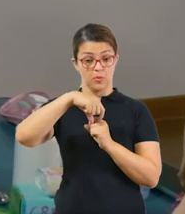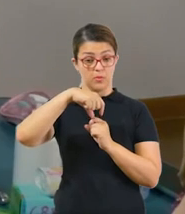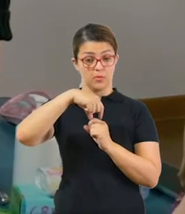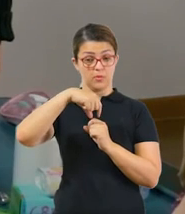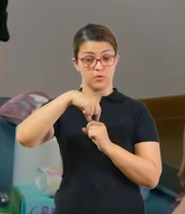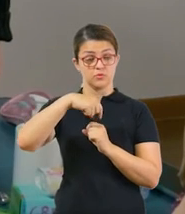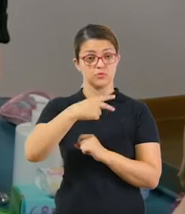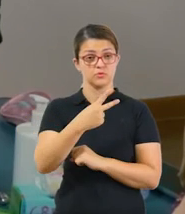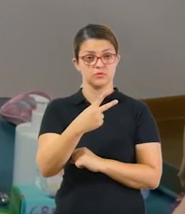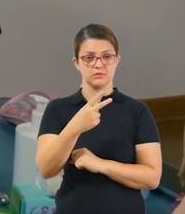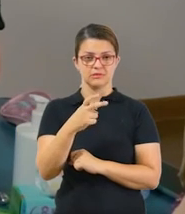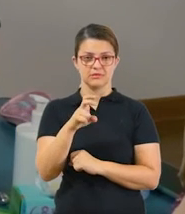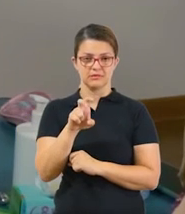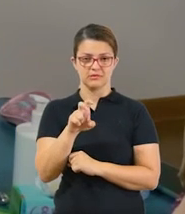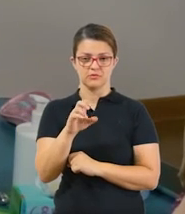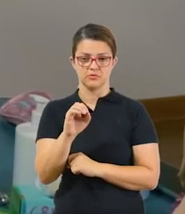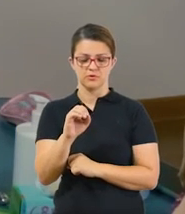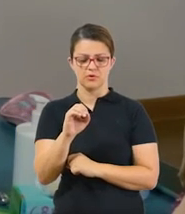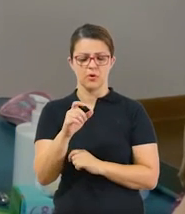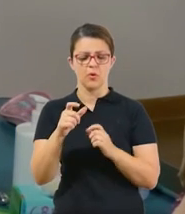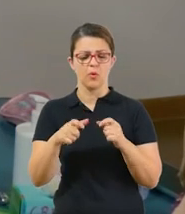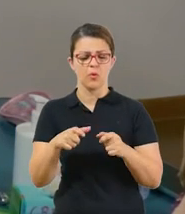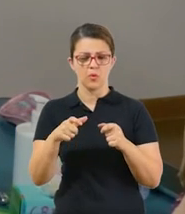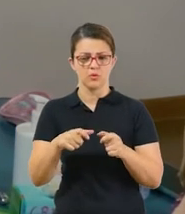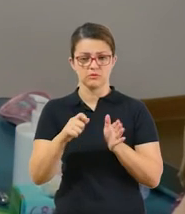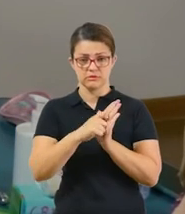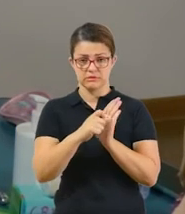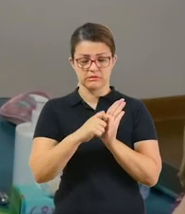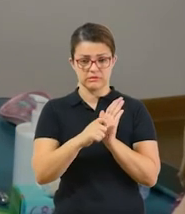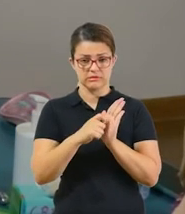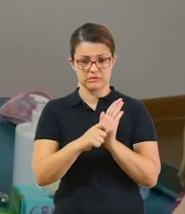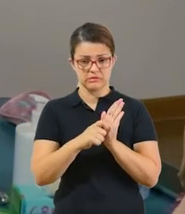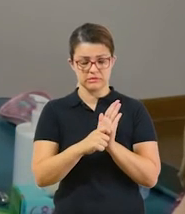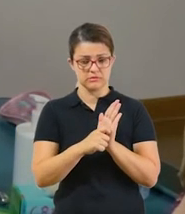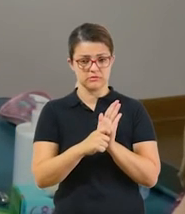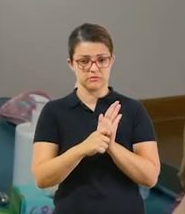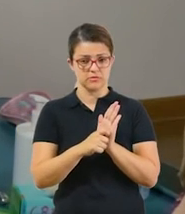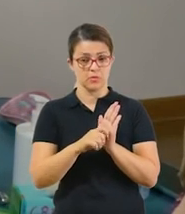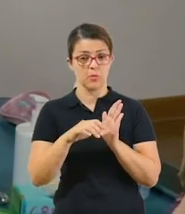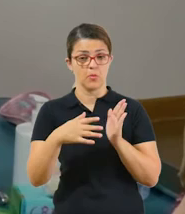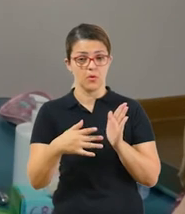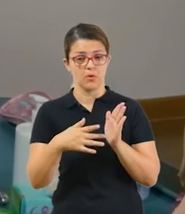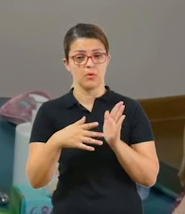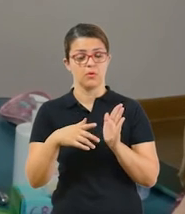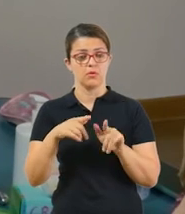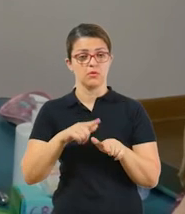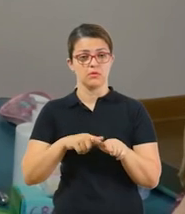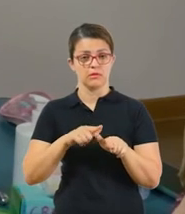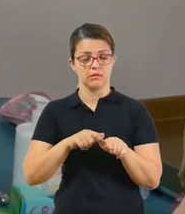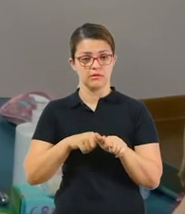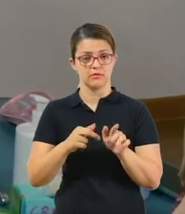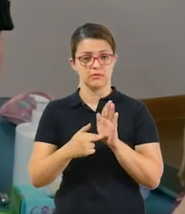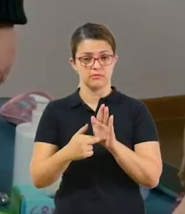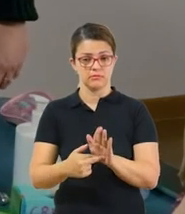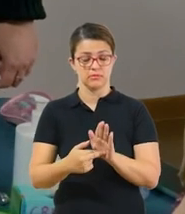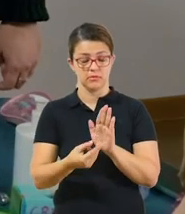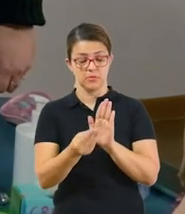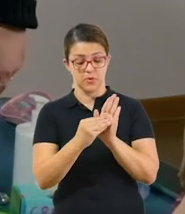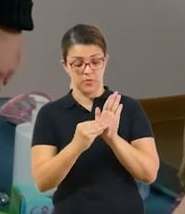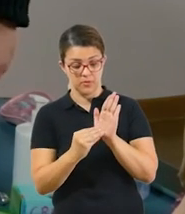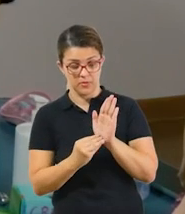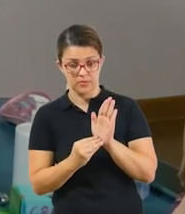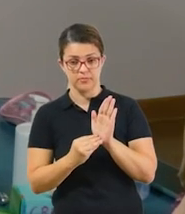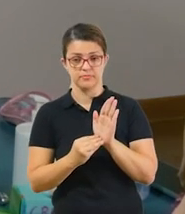250. Onde ele está escrito aqui? Você vai colocar exatamente a letra que ele está representando aqui embaixo.